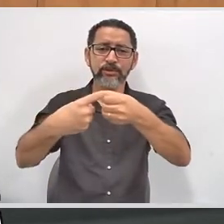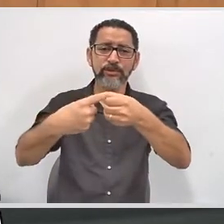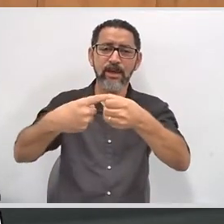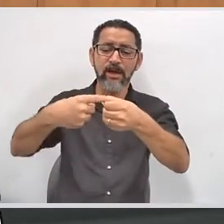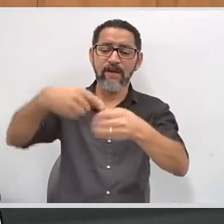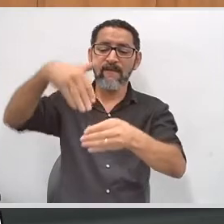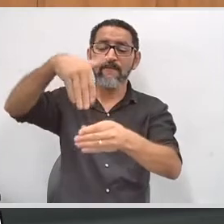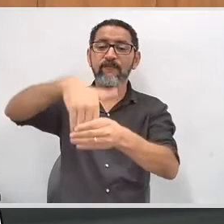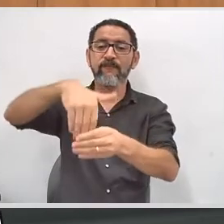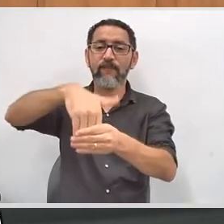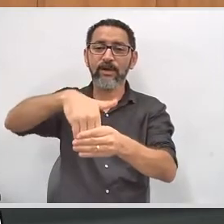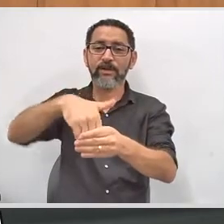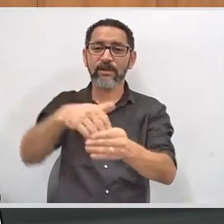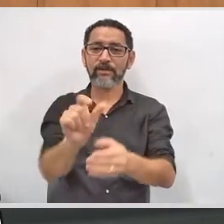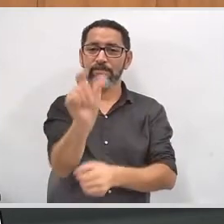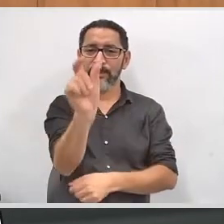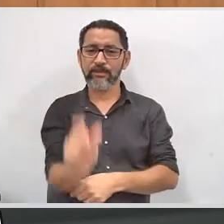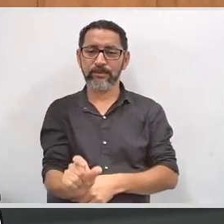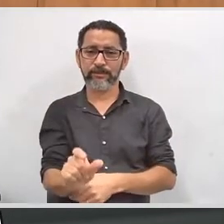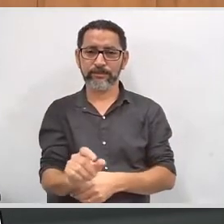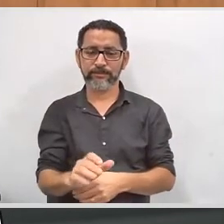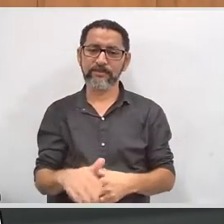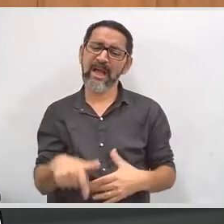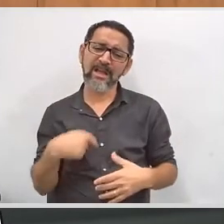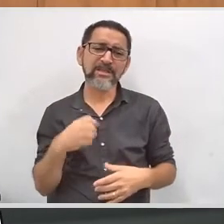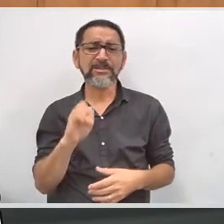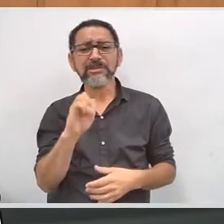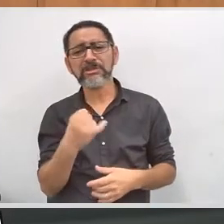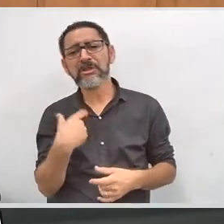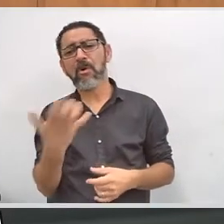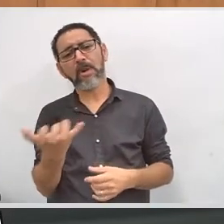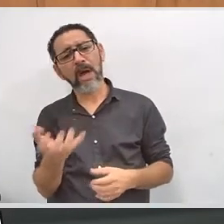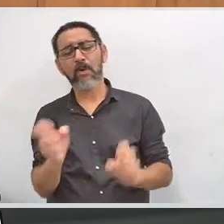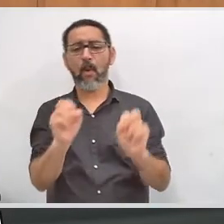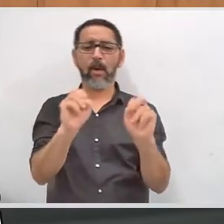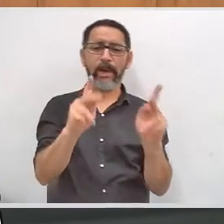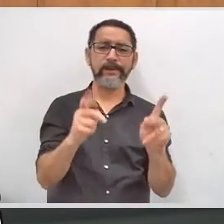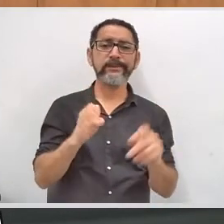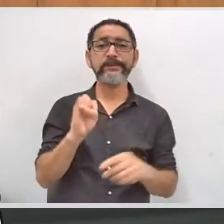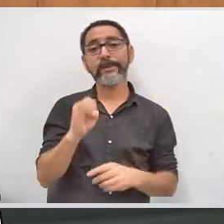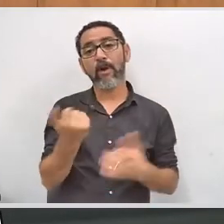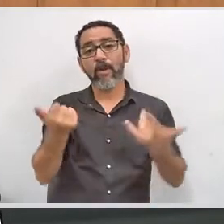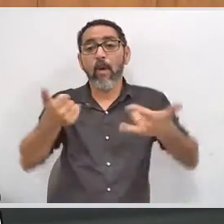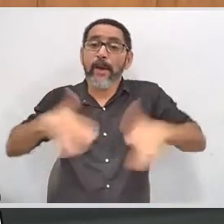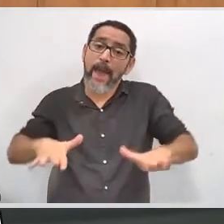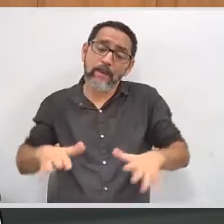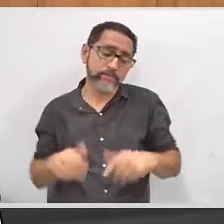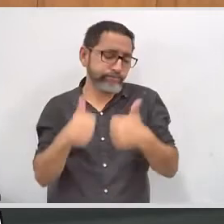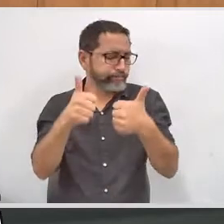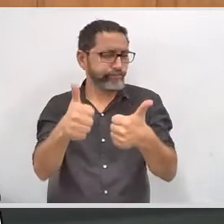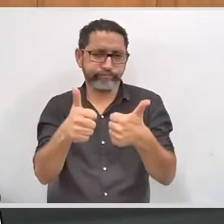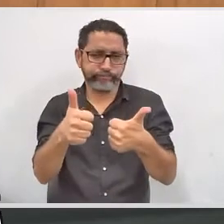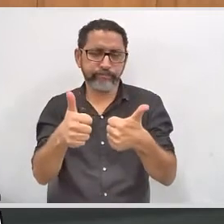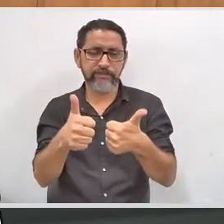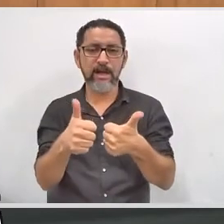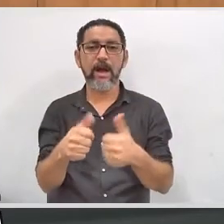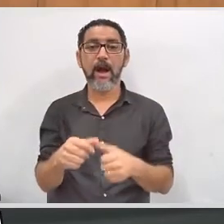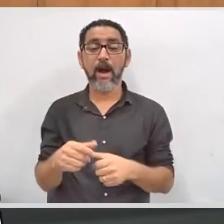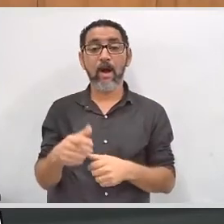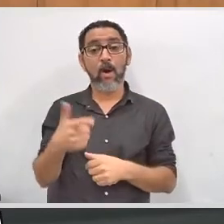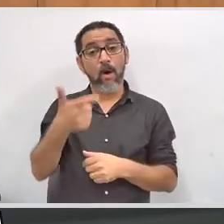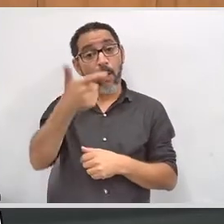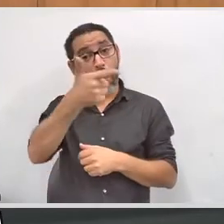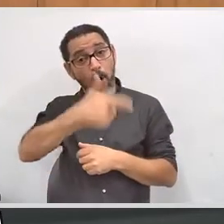excelente medida e fica a critério de cada um obter ou não essa certidão. E o voto assistido também é muito